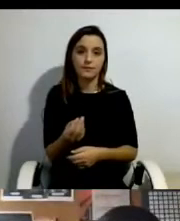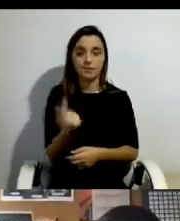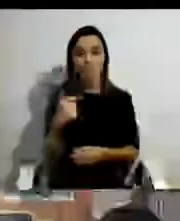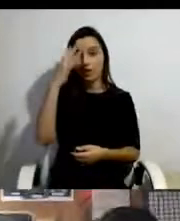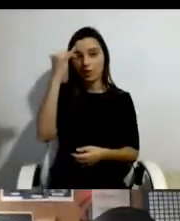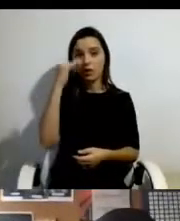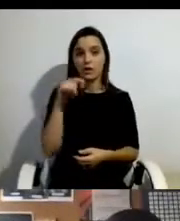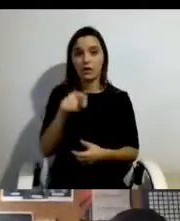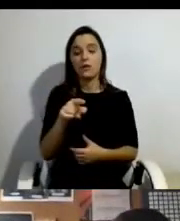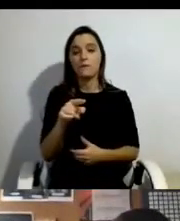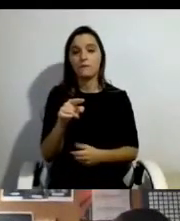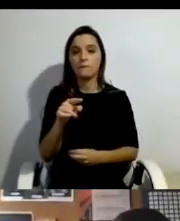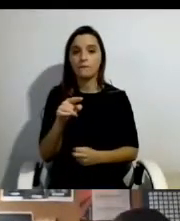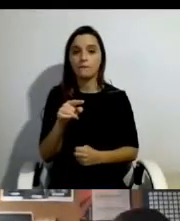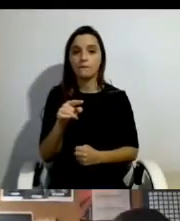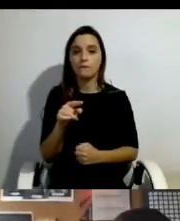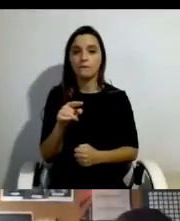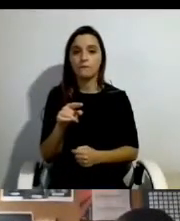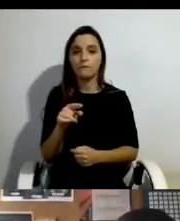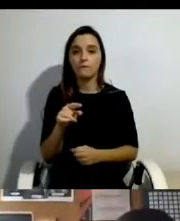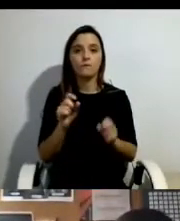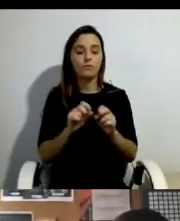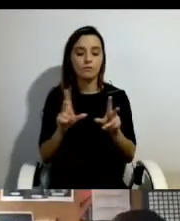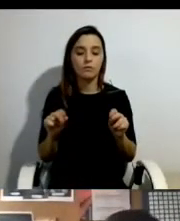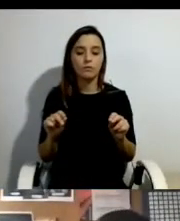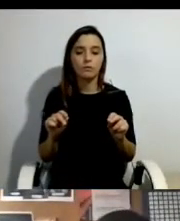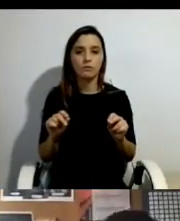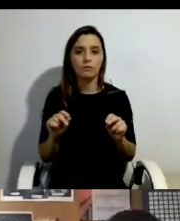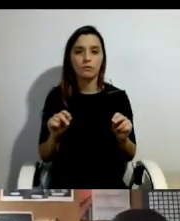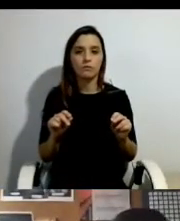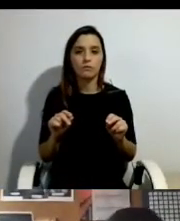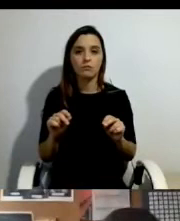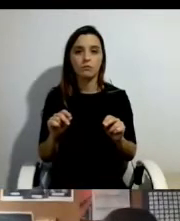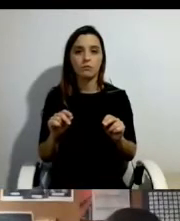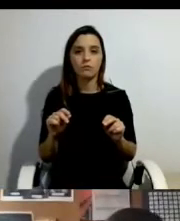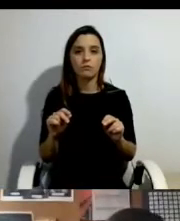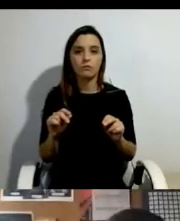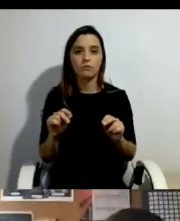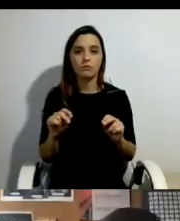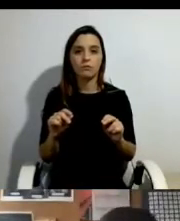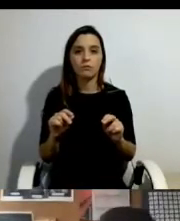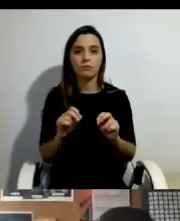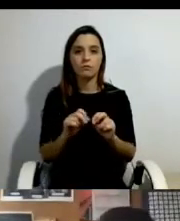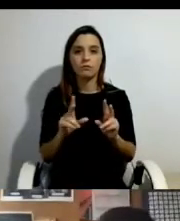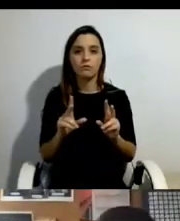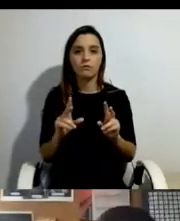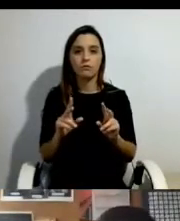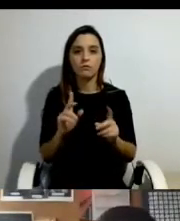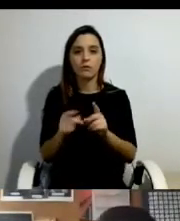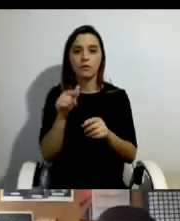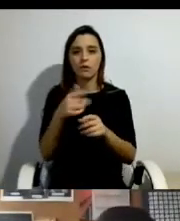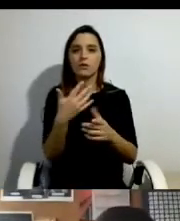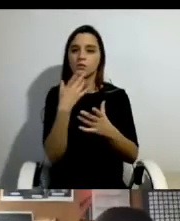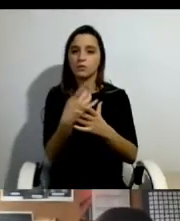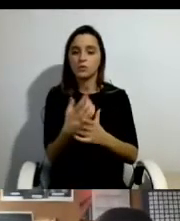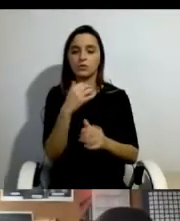nunca ter, nunca ter um amigo, não é? E a questão aqui do isolamento, não é um isolamento social, mas é bom e